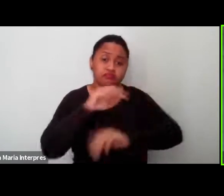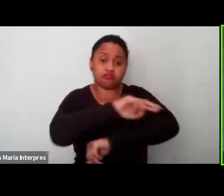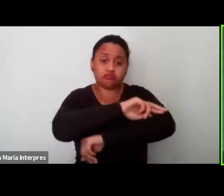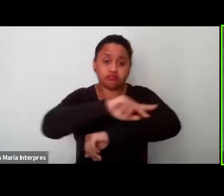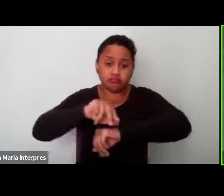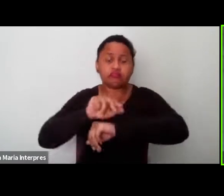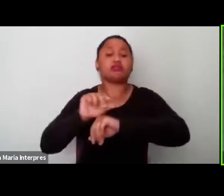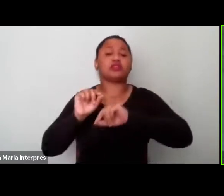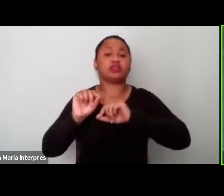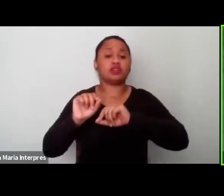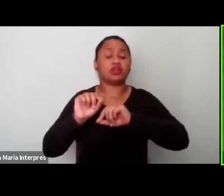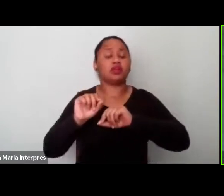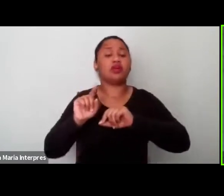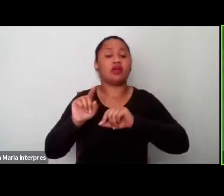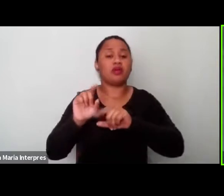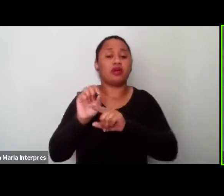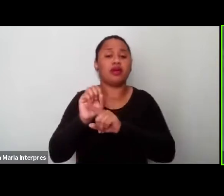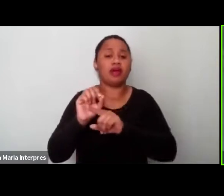né,